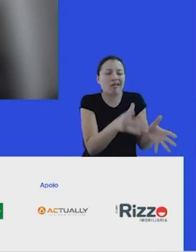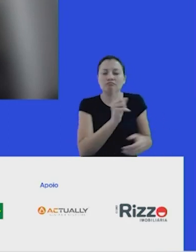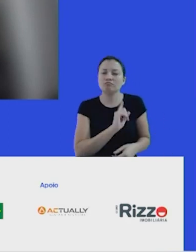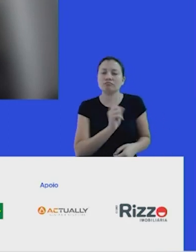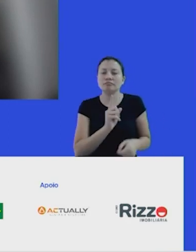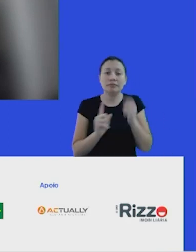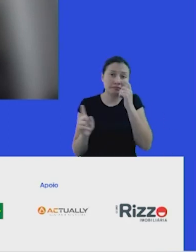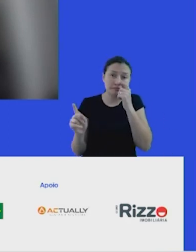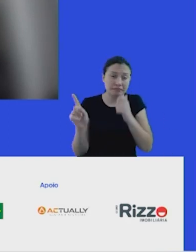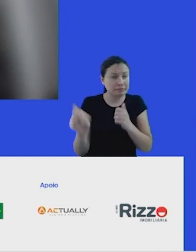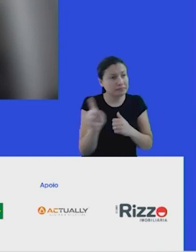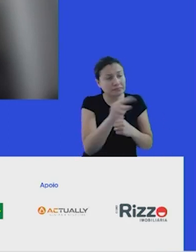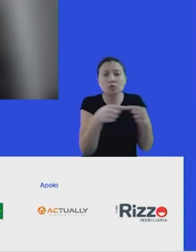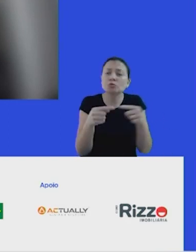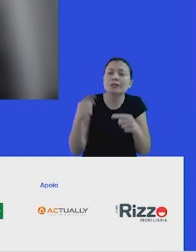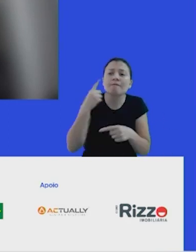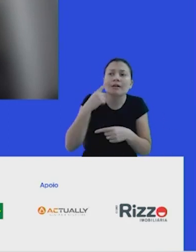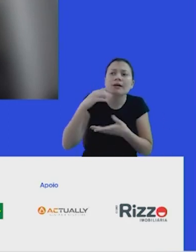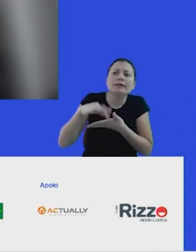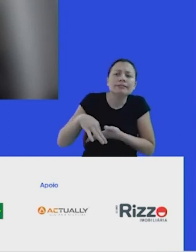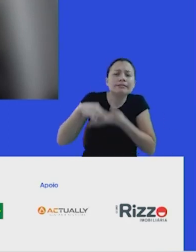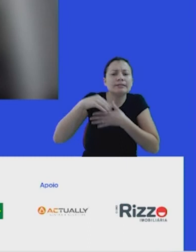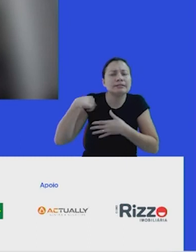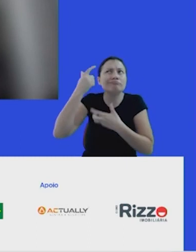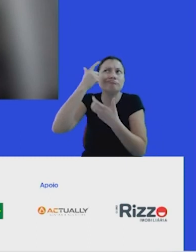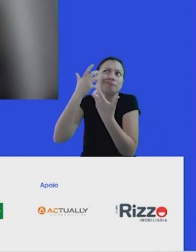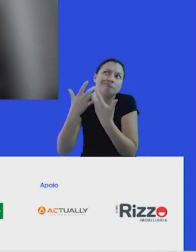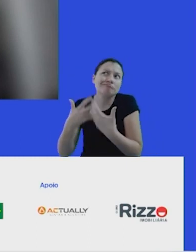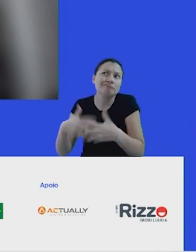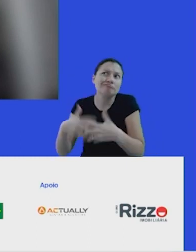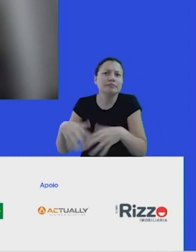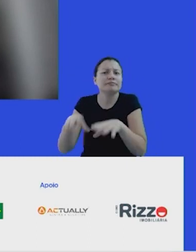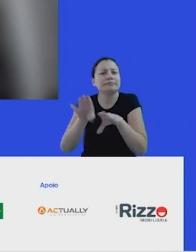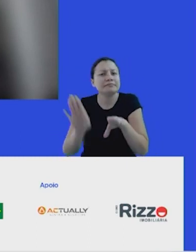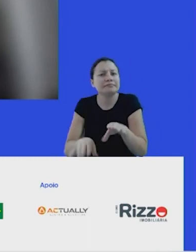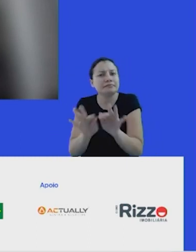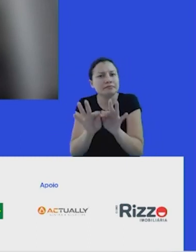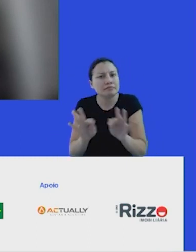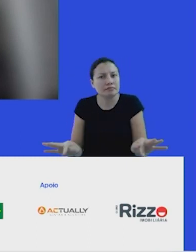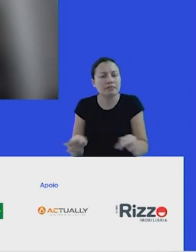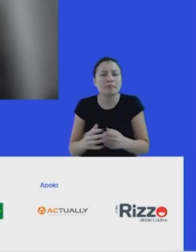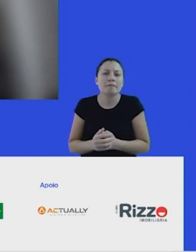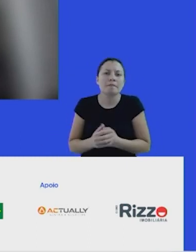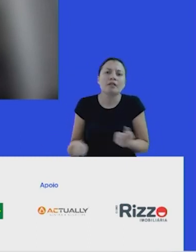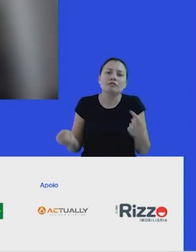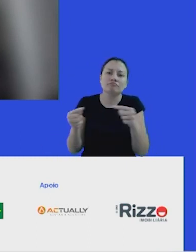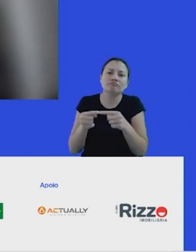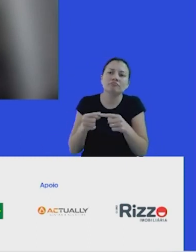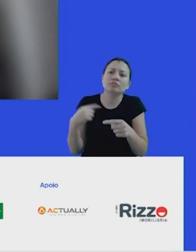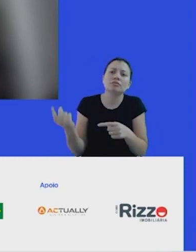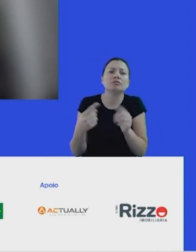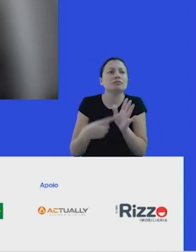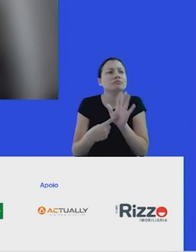para as ações da liderança e refletir com pensamento crítico, com humildade, quais são as mensagens que de fato estamos transmitindo